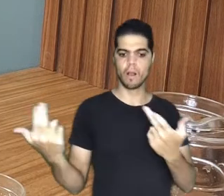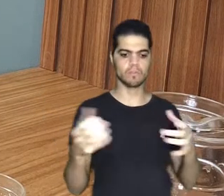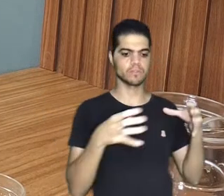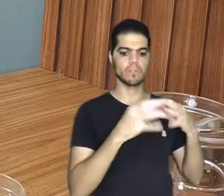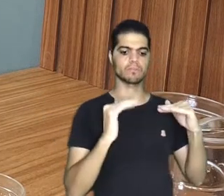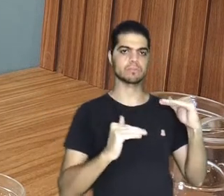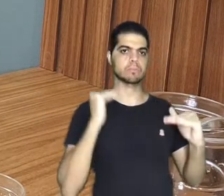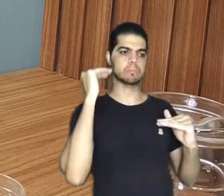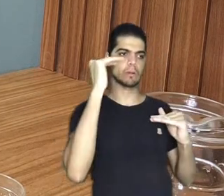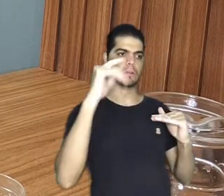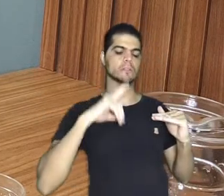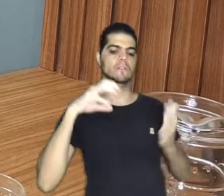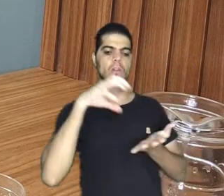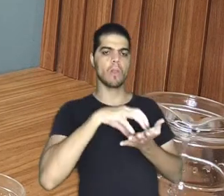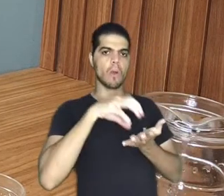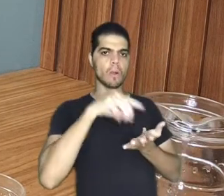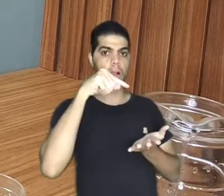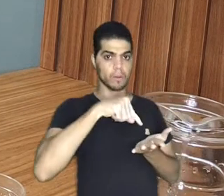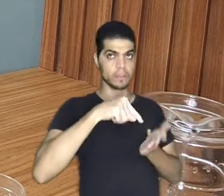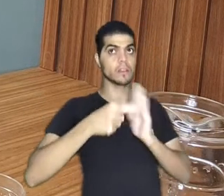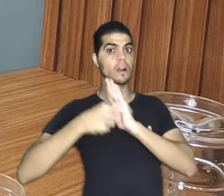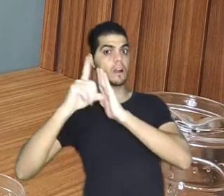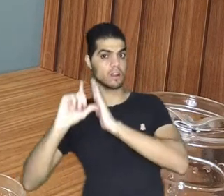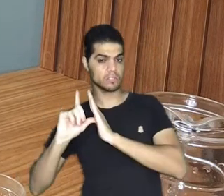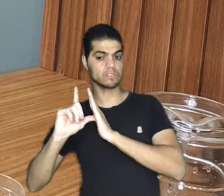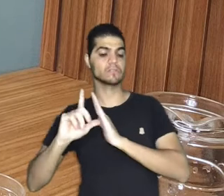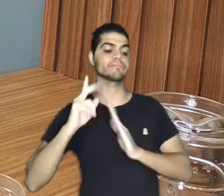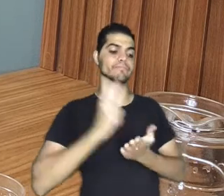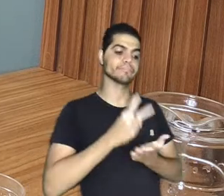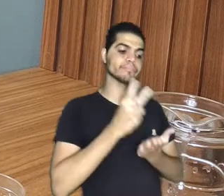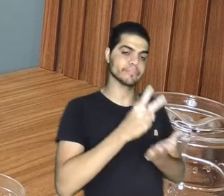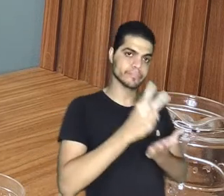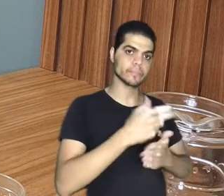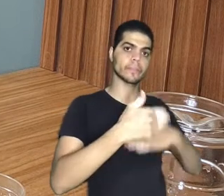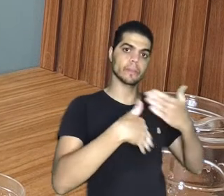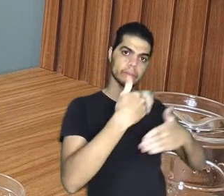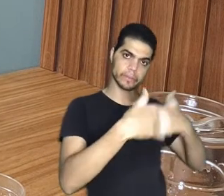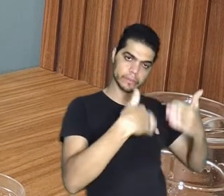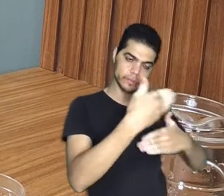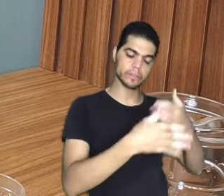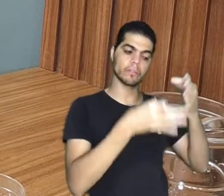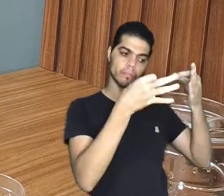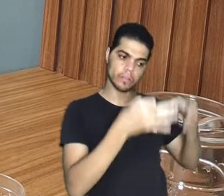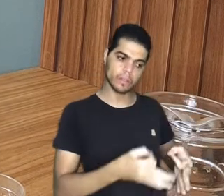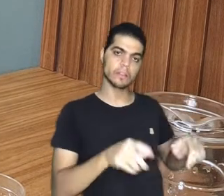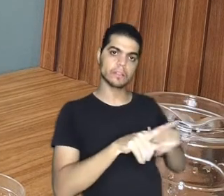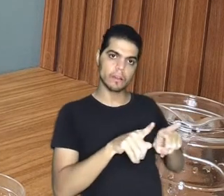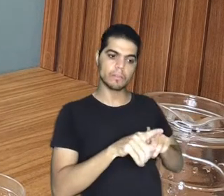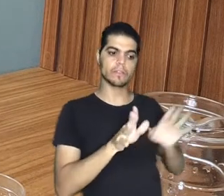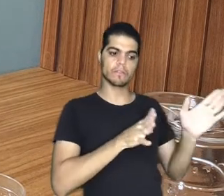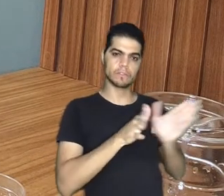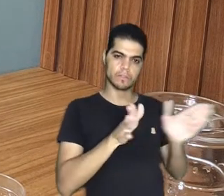que aqui estava, antes da independência, se mantém em elite local, bem posicionada, agora com mais